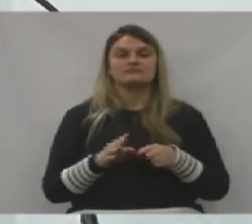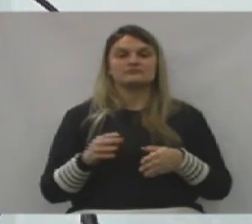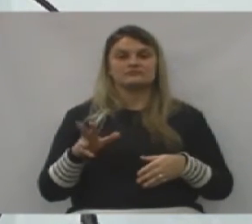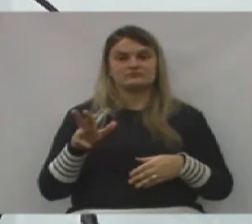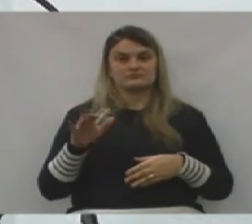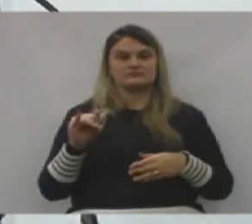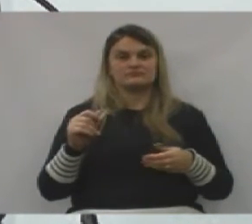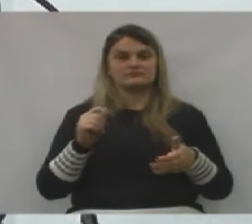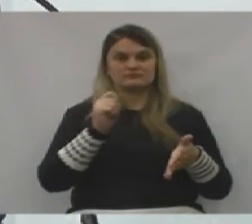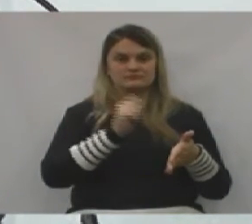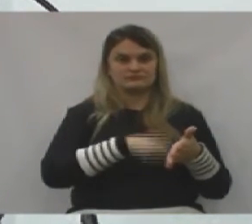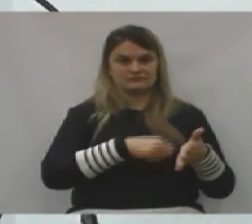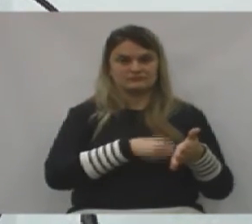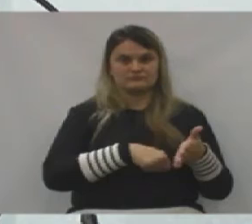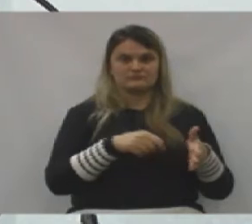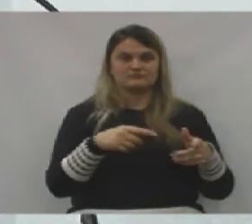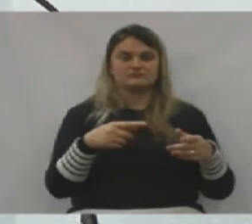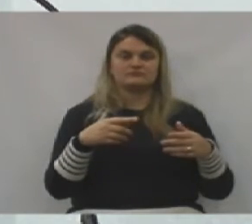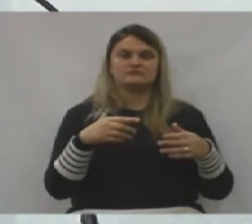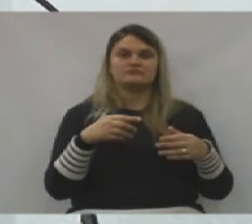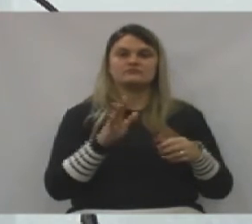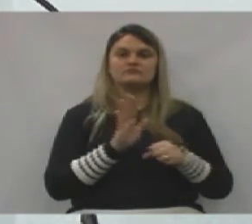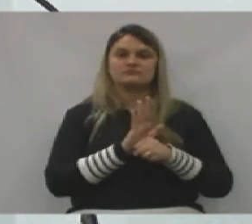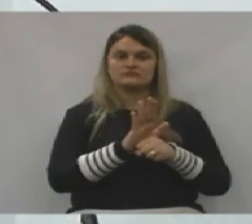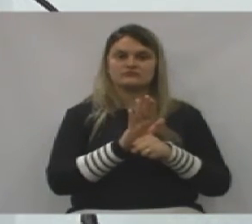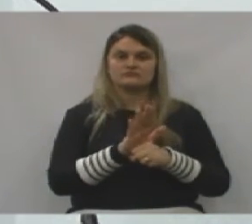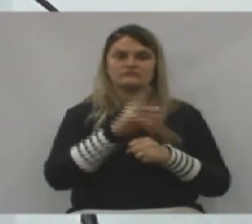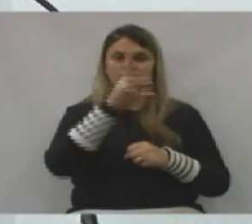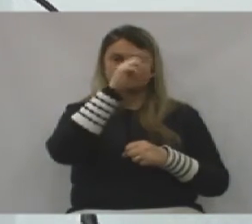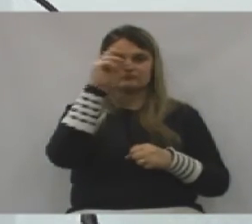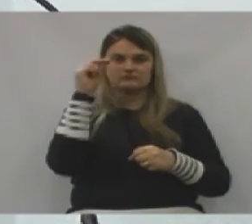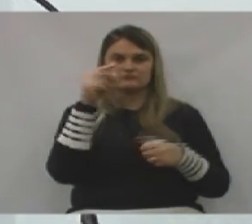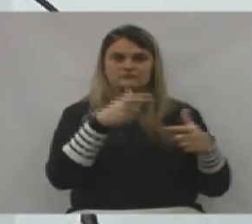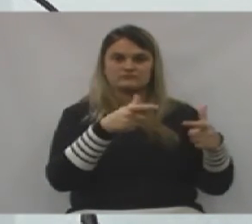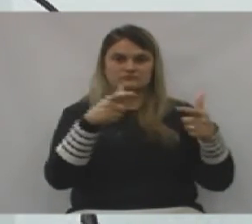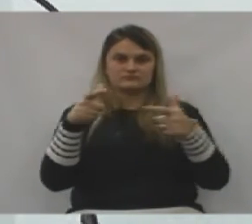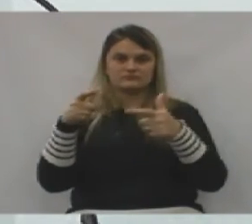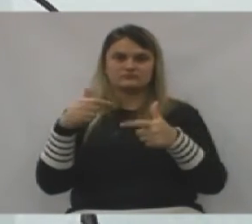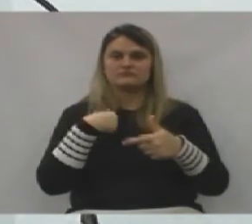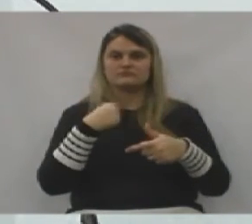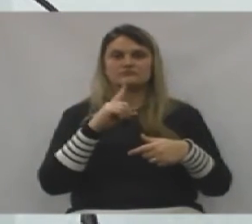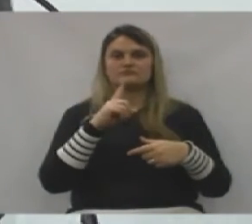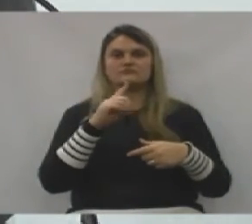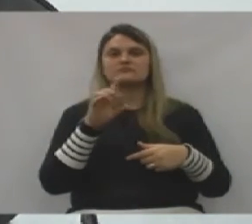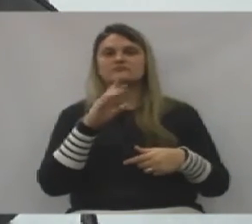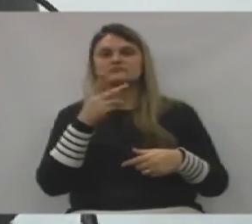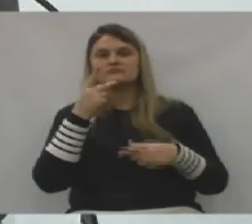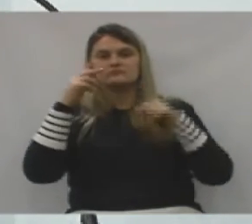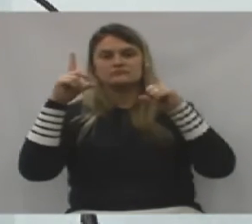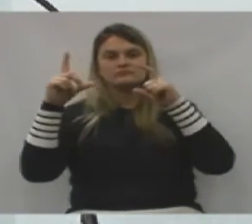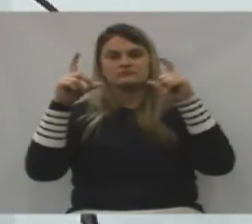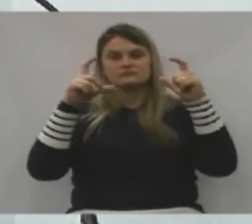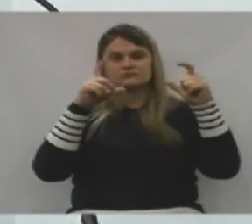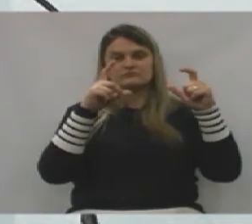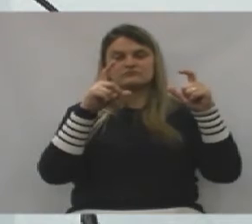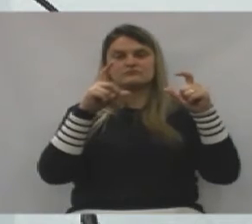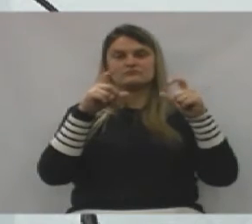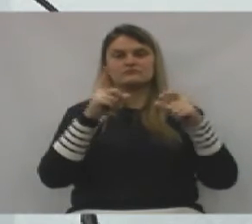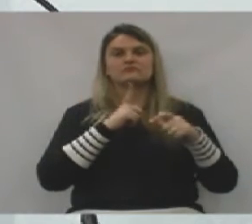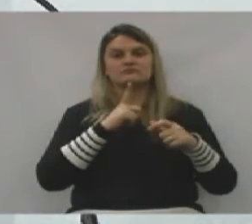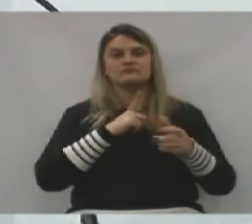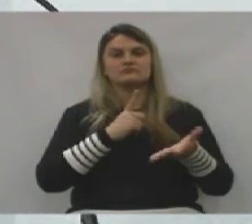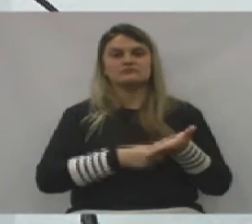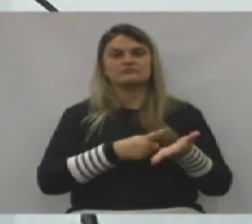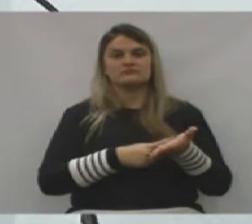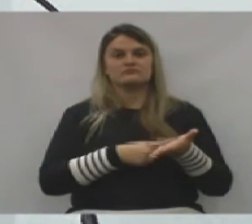fechar os acordos ali de cooperação entre prefeitura e entidades, eu não estou só indo lá tirar foto, eu estou